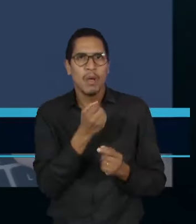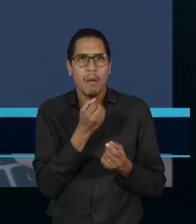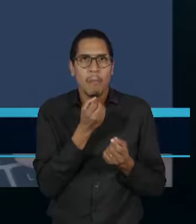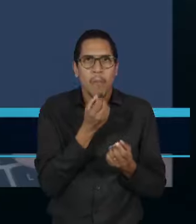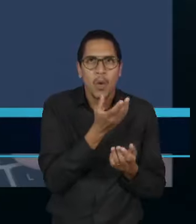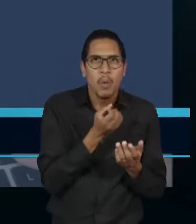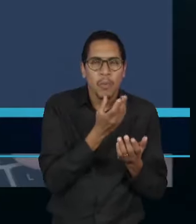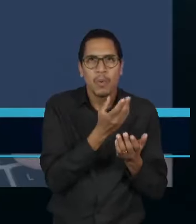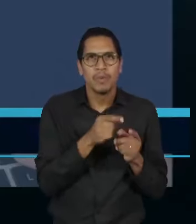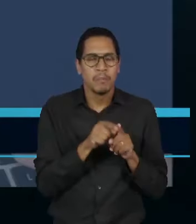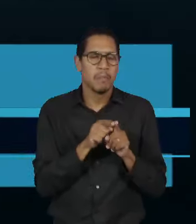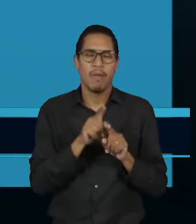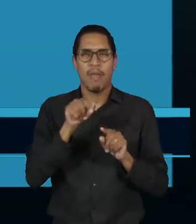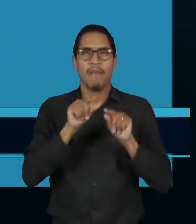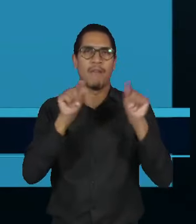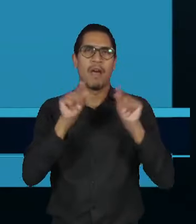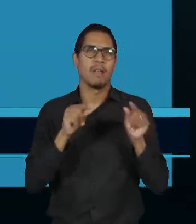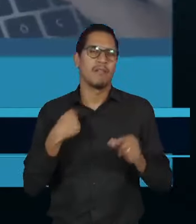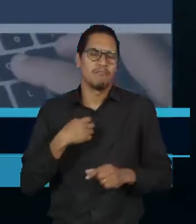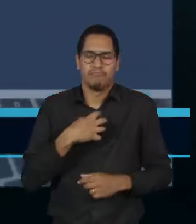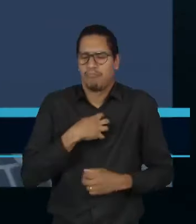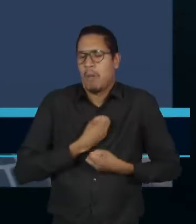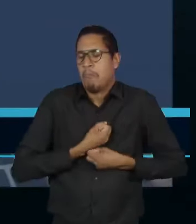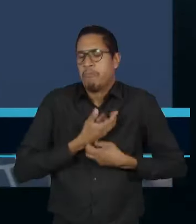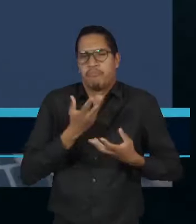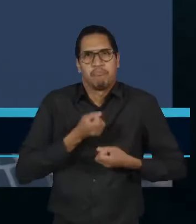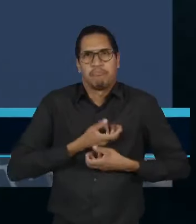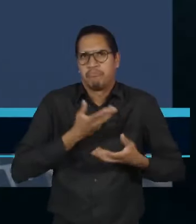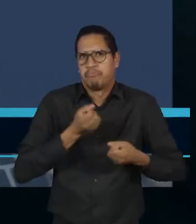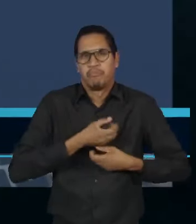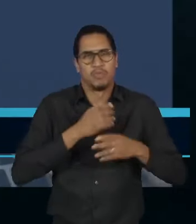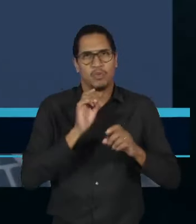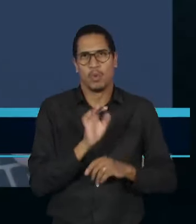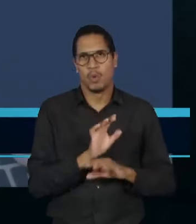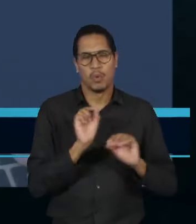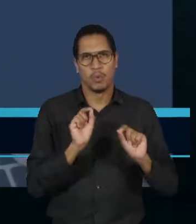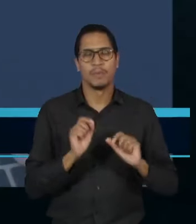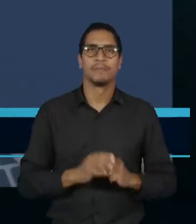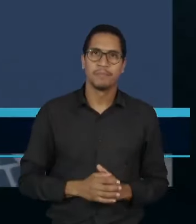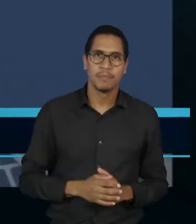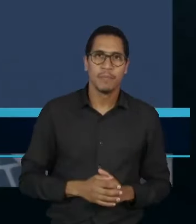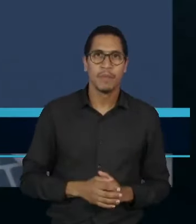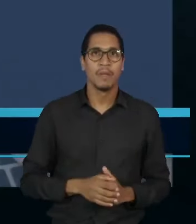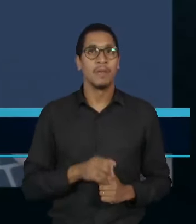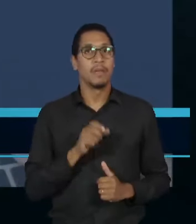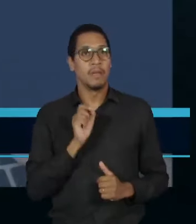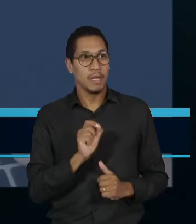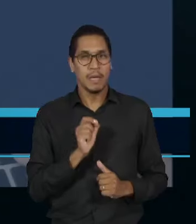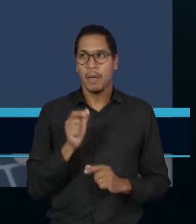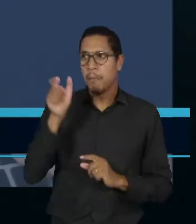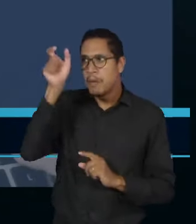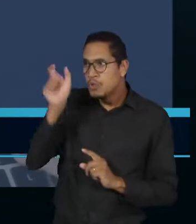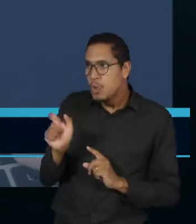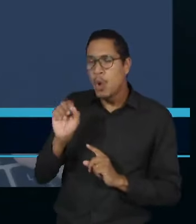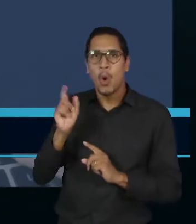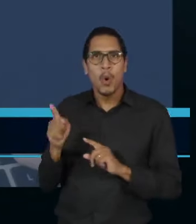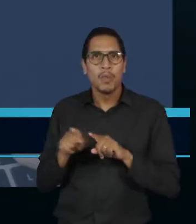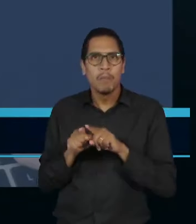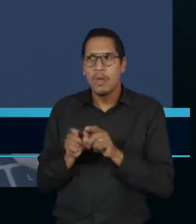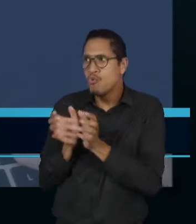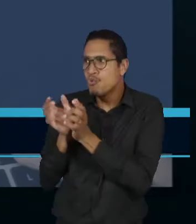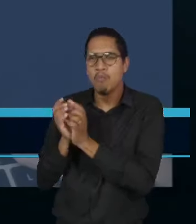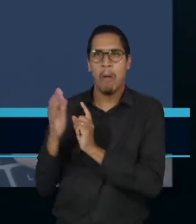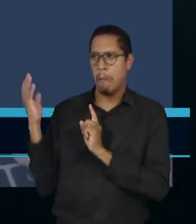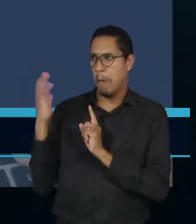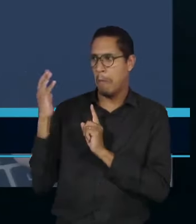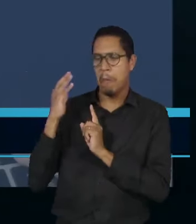de frases de desabafo. Ao ser questionado se foi coagido em algum momento por qualquer pessoa ou instituição ao